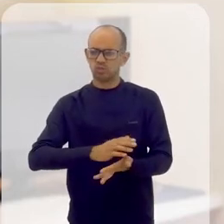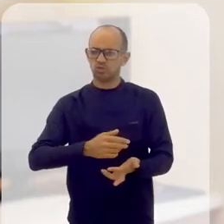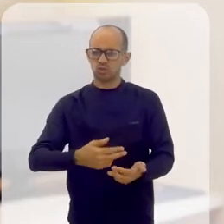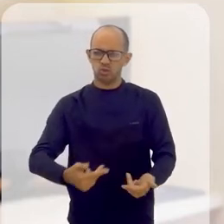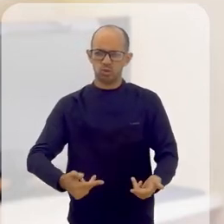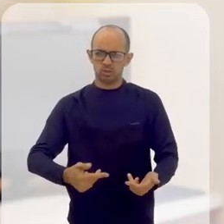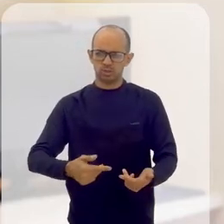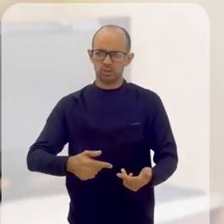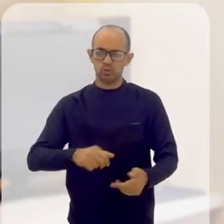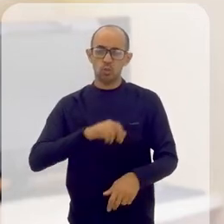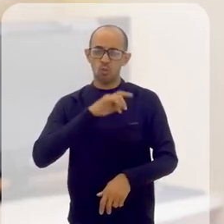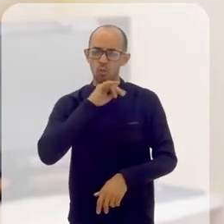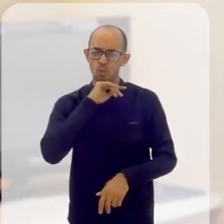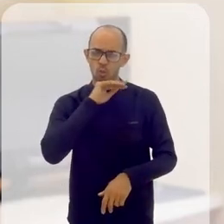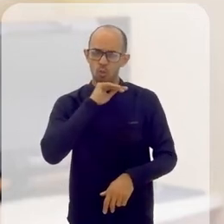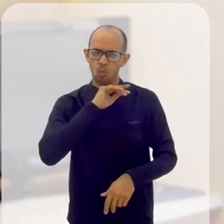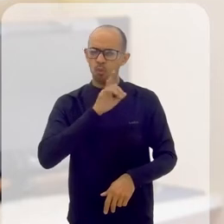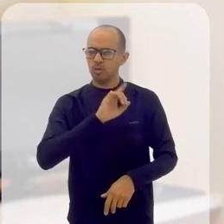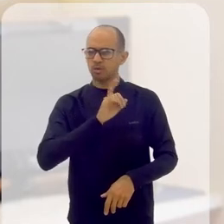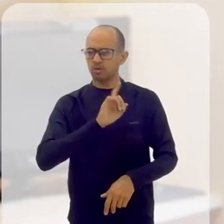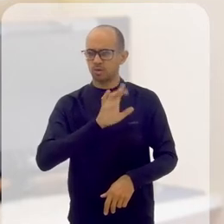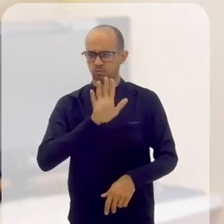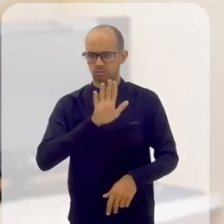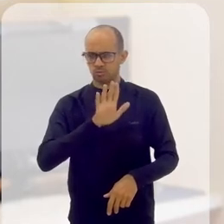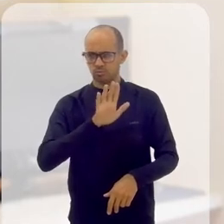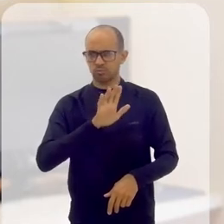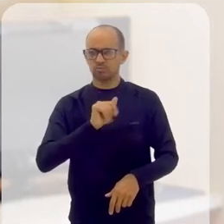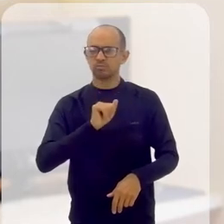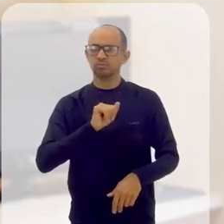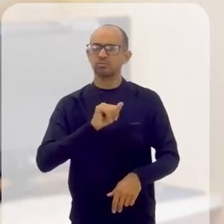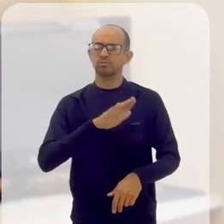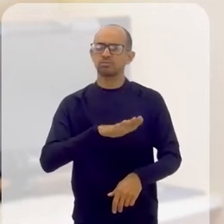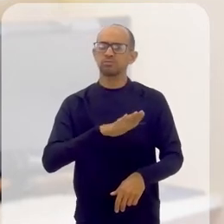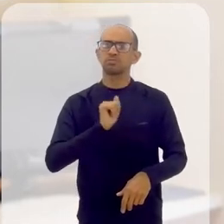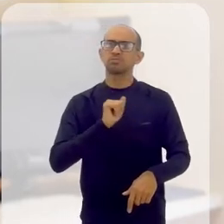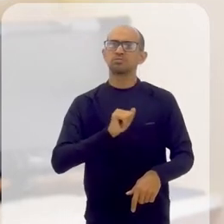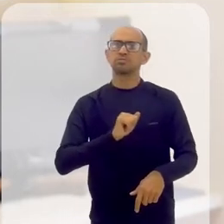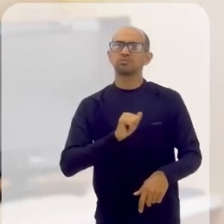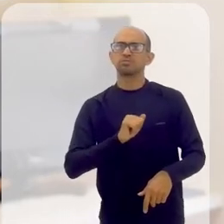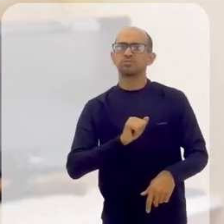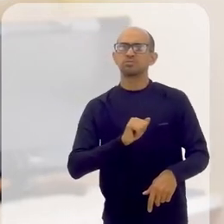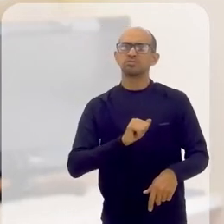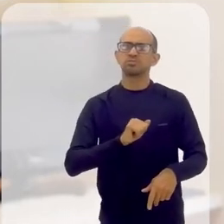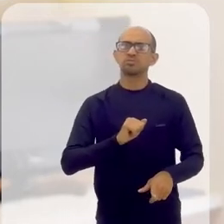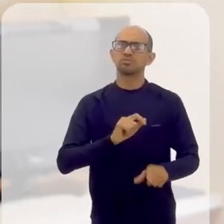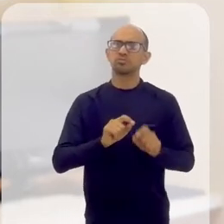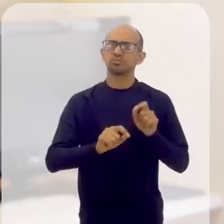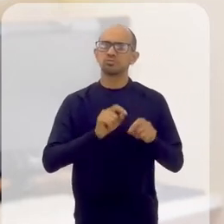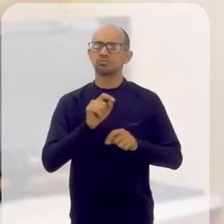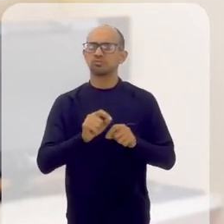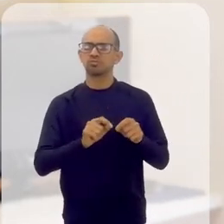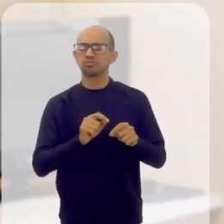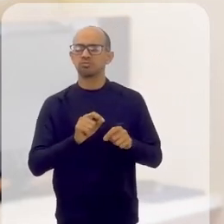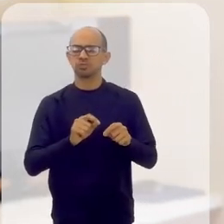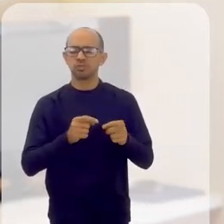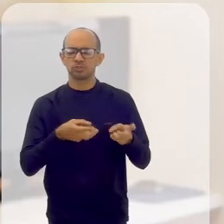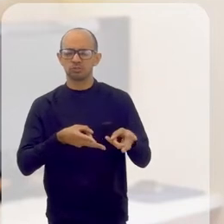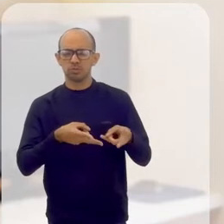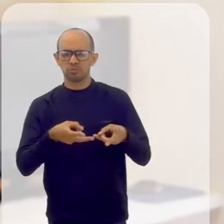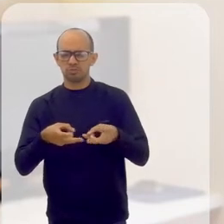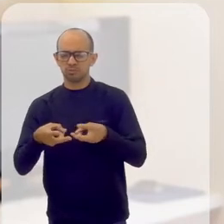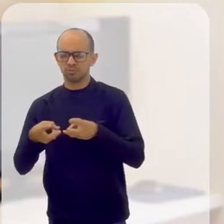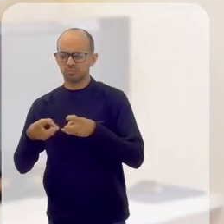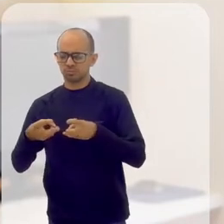ou embrutecidos, apesar de todo preconceito ter um certo embrutecimento, mas de uma